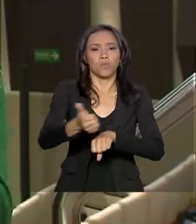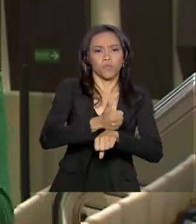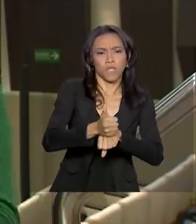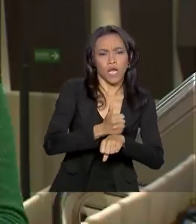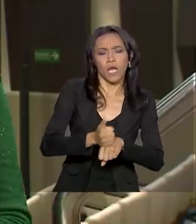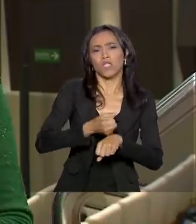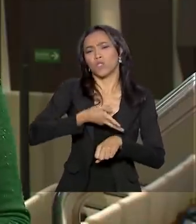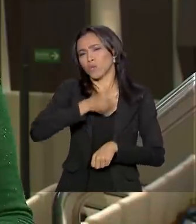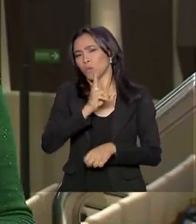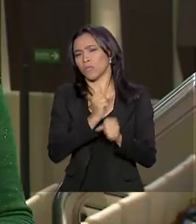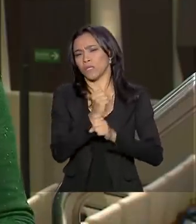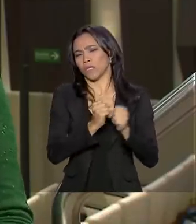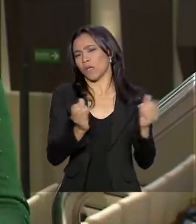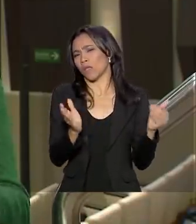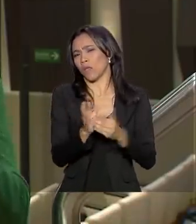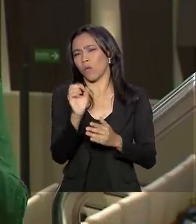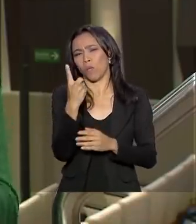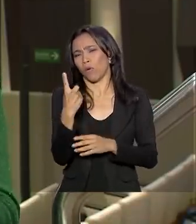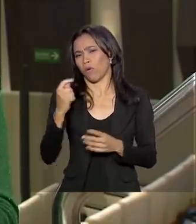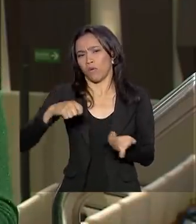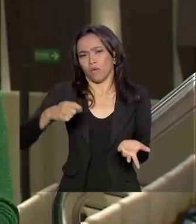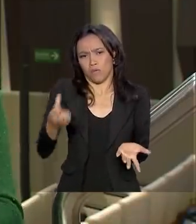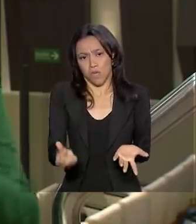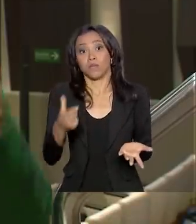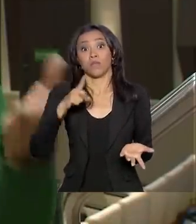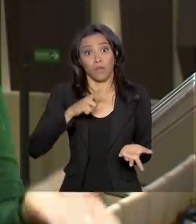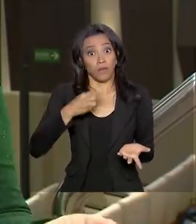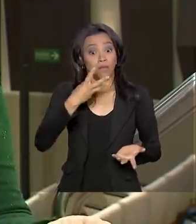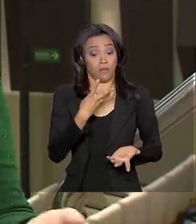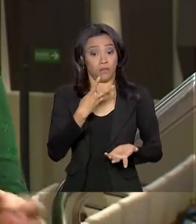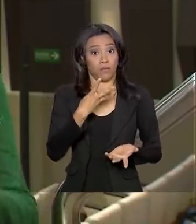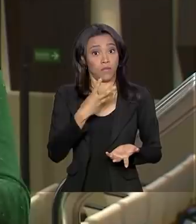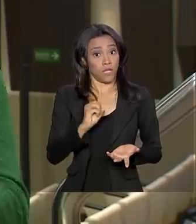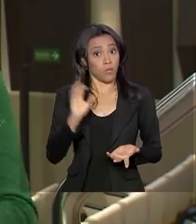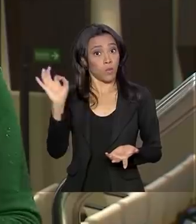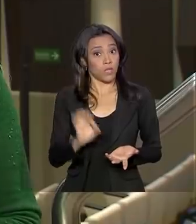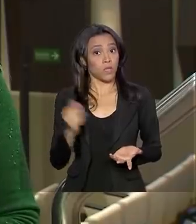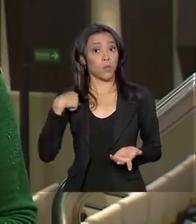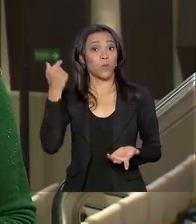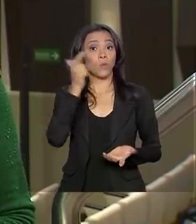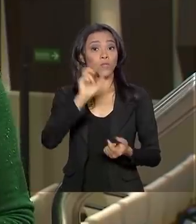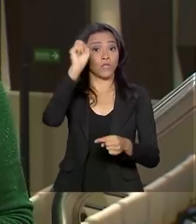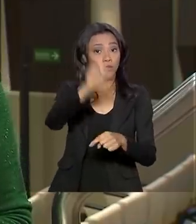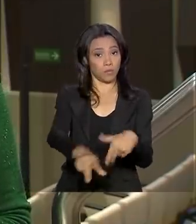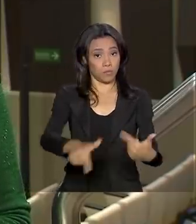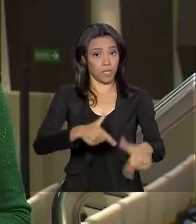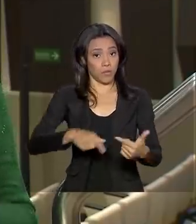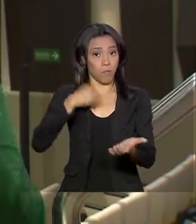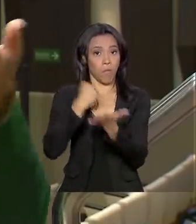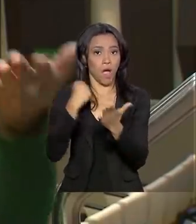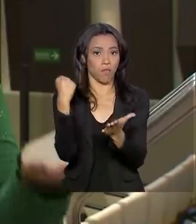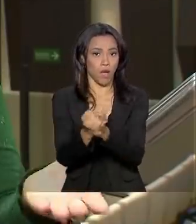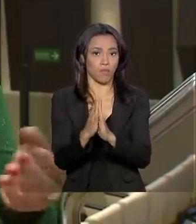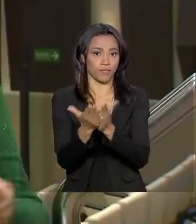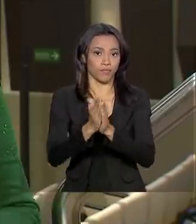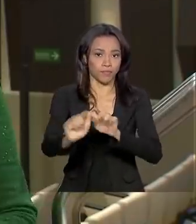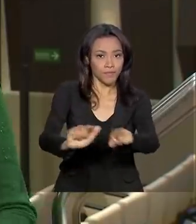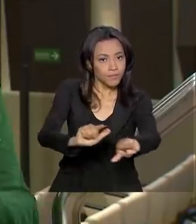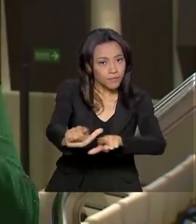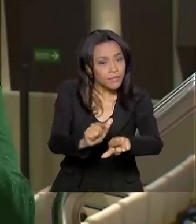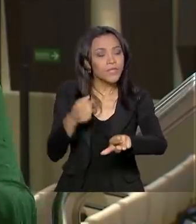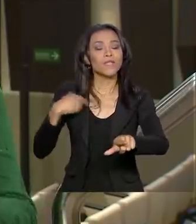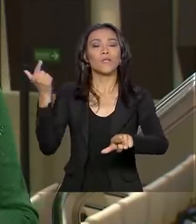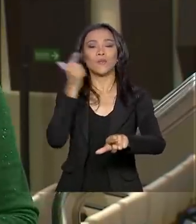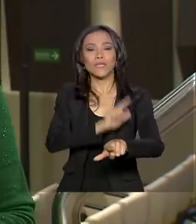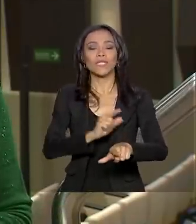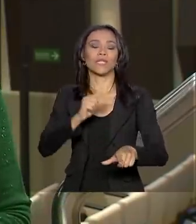dois anos de duração, por exemplo, tem 38% mais chances de conseguir um emprego com carteira assinada e obter um salário